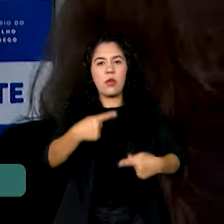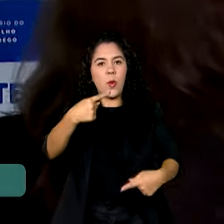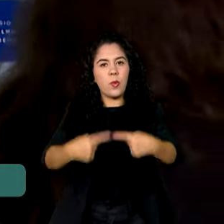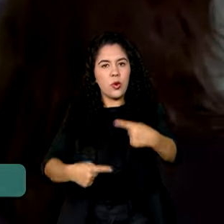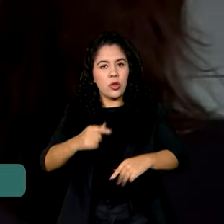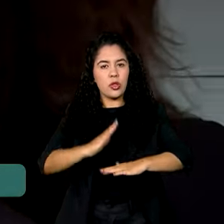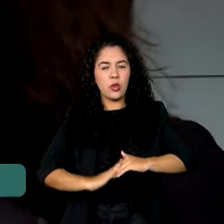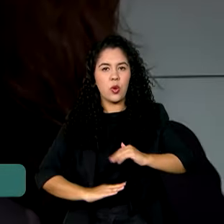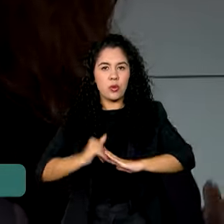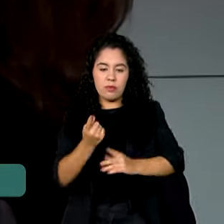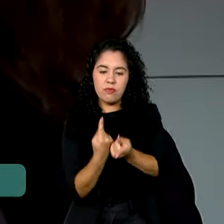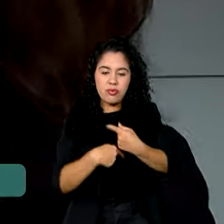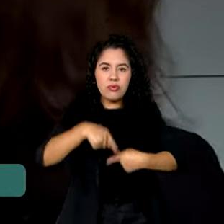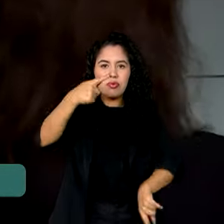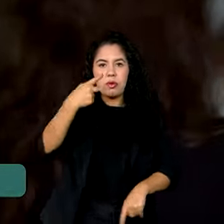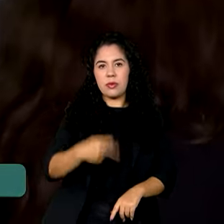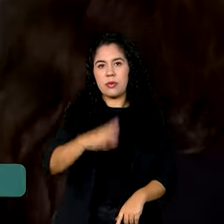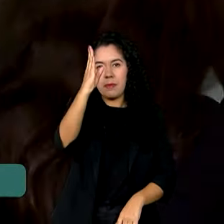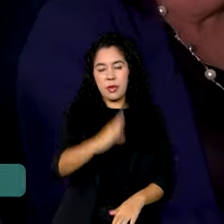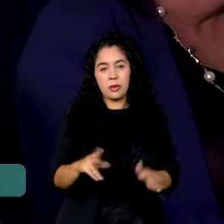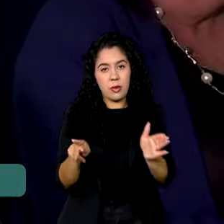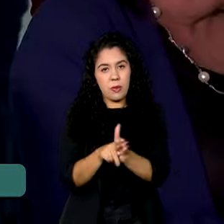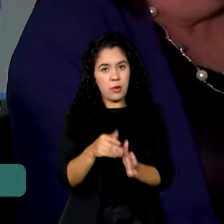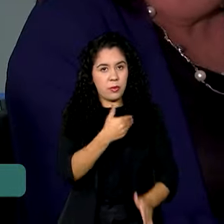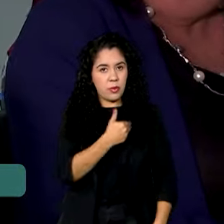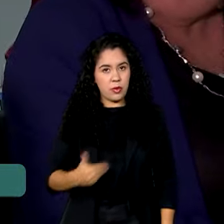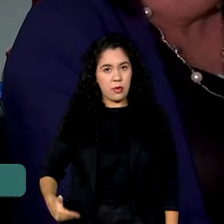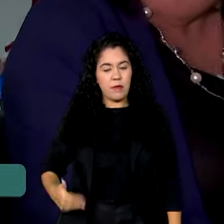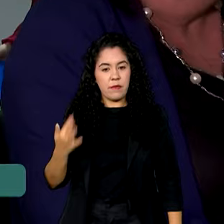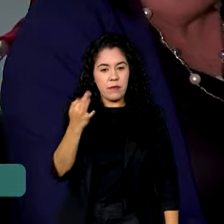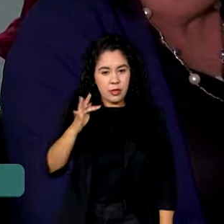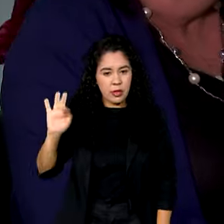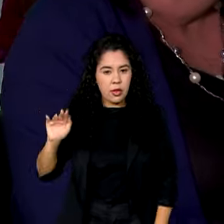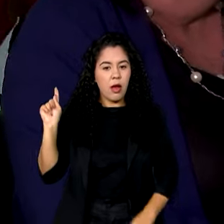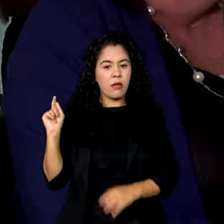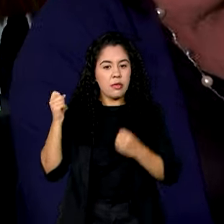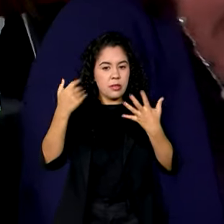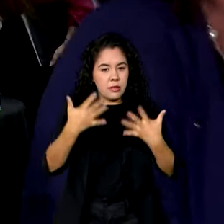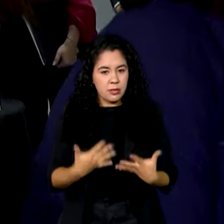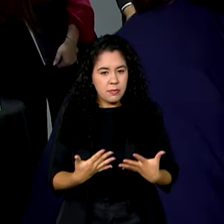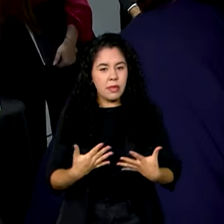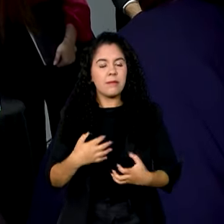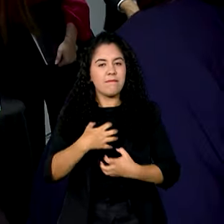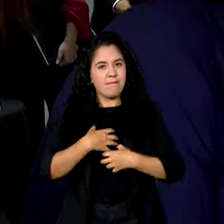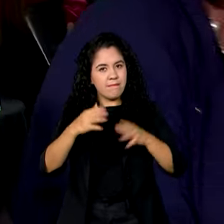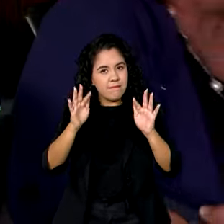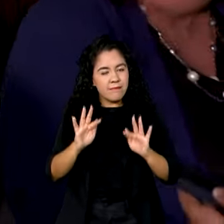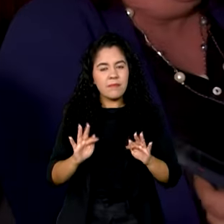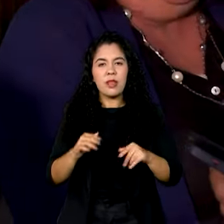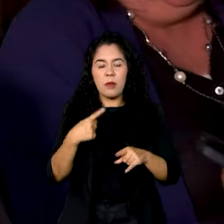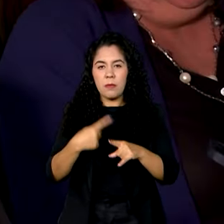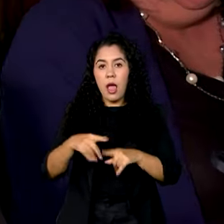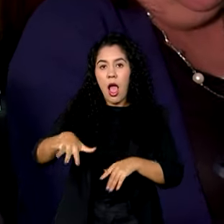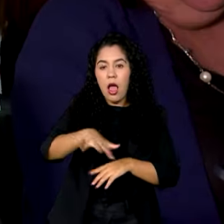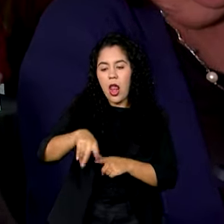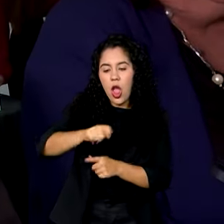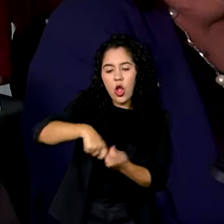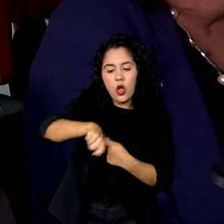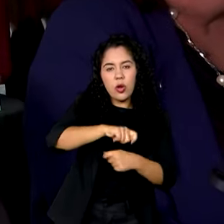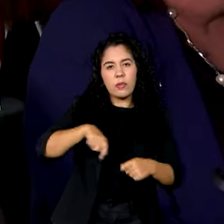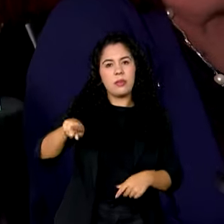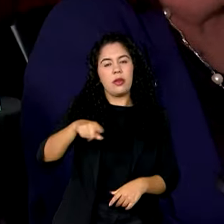reconstrução do Brasil do governo federal. Felizmente, nossa economia, liderada pelo presidente Lula, vem